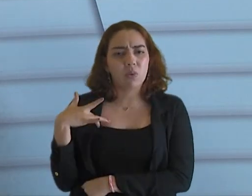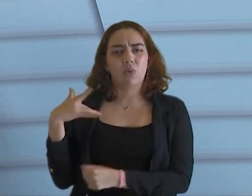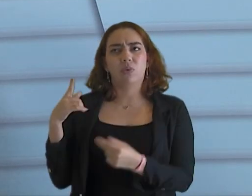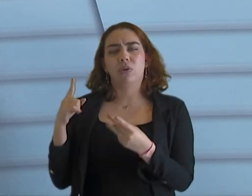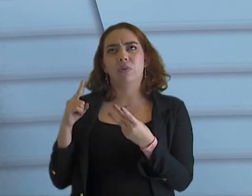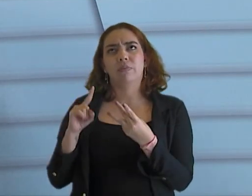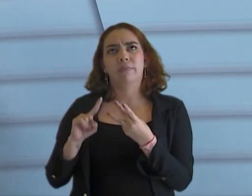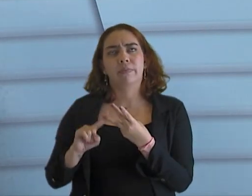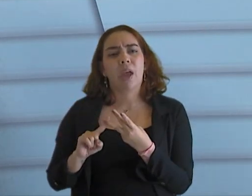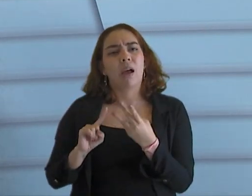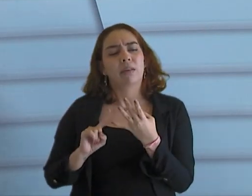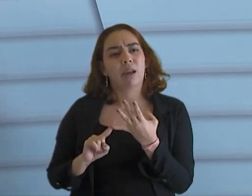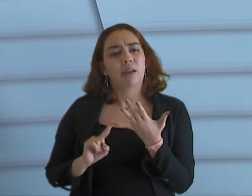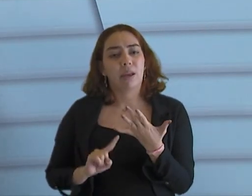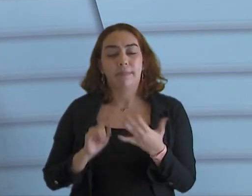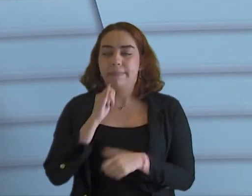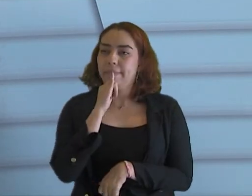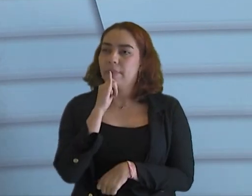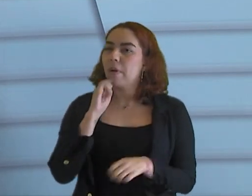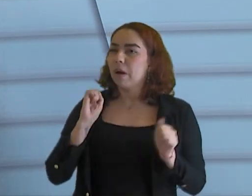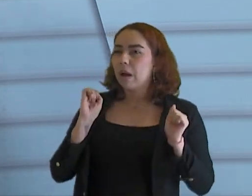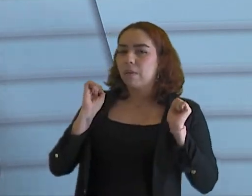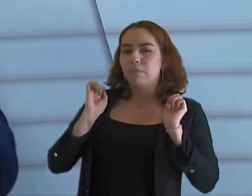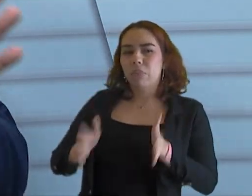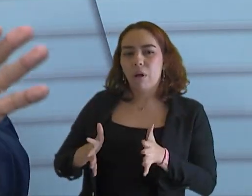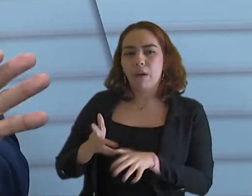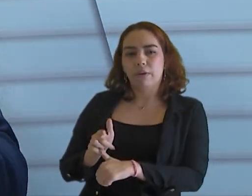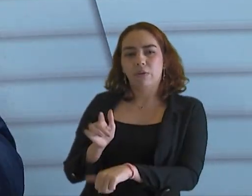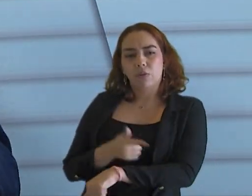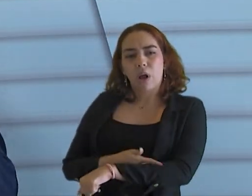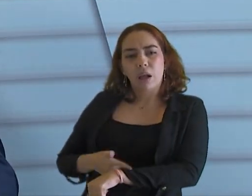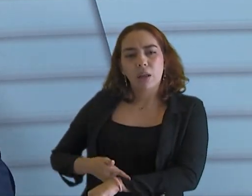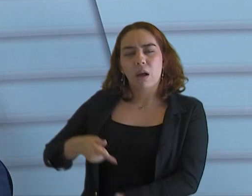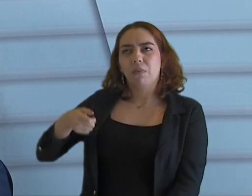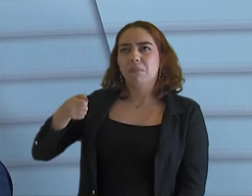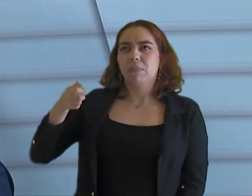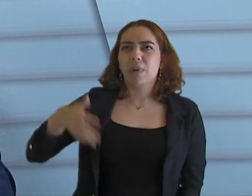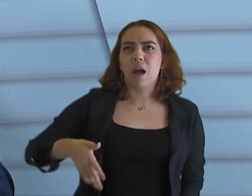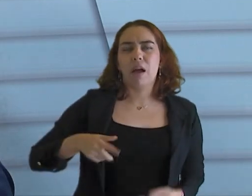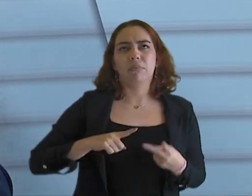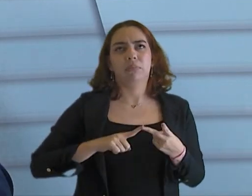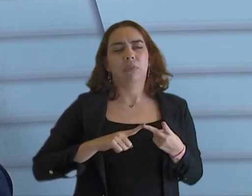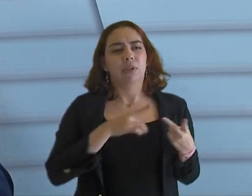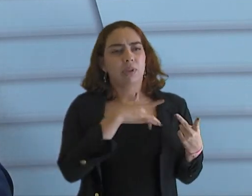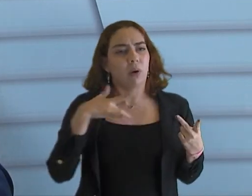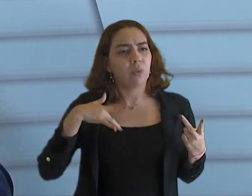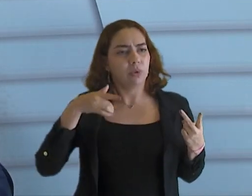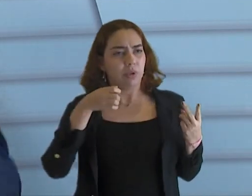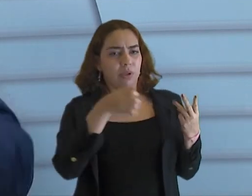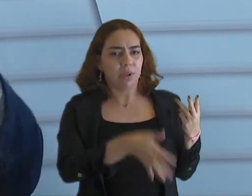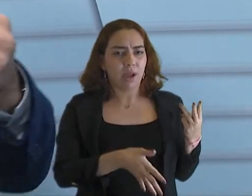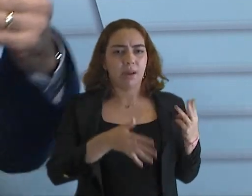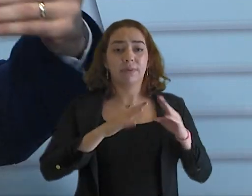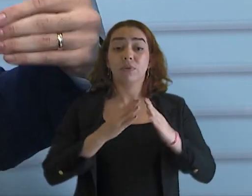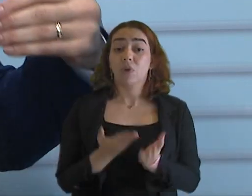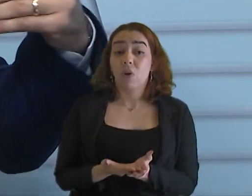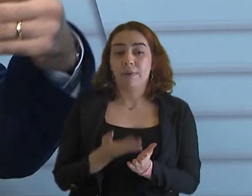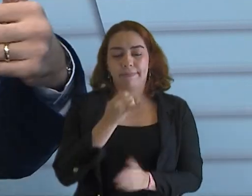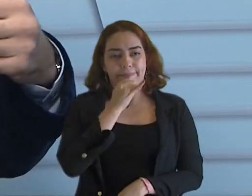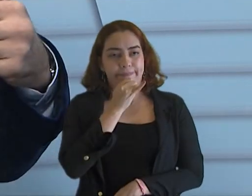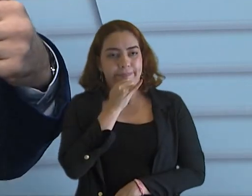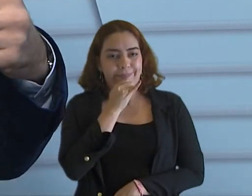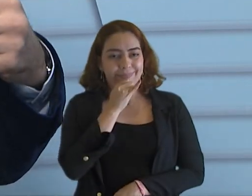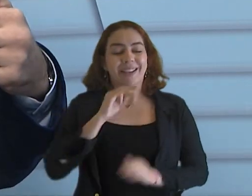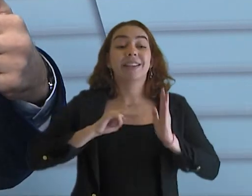para dizer, olha, nós vamos gastar aqui milhões aqui em saúde, milhões em educação. Tá. Quando a vai dar o parecer prévio na sua conta de governo, a está olhando como é que